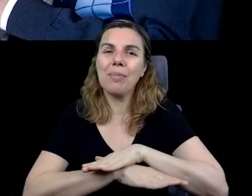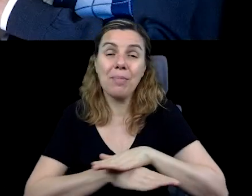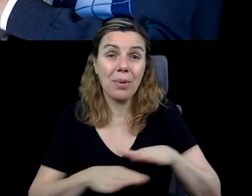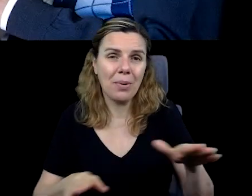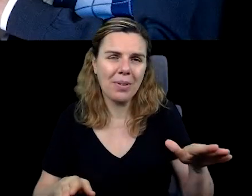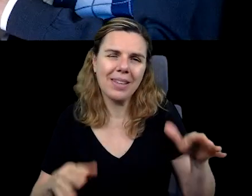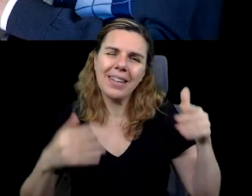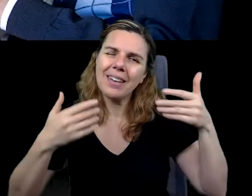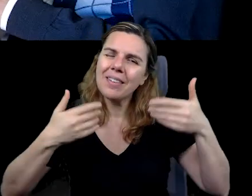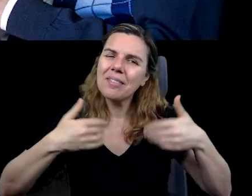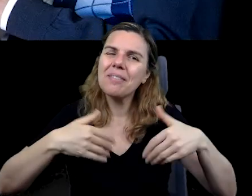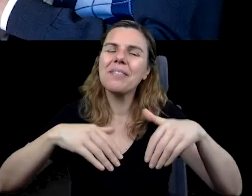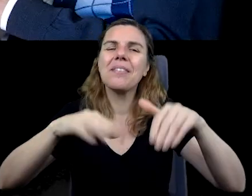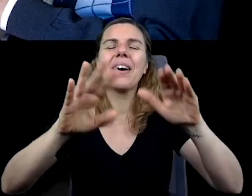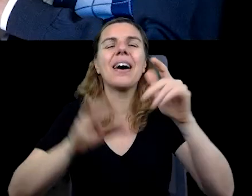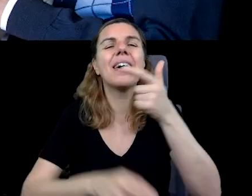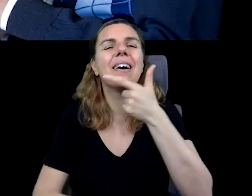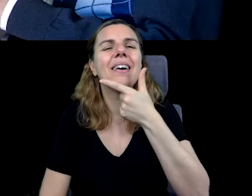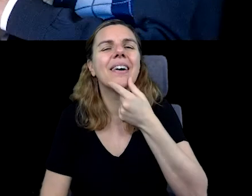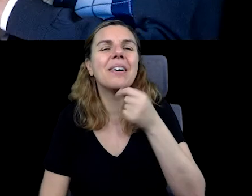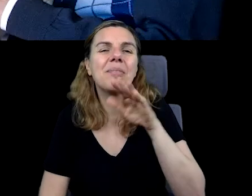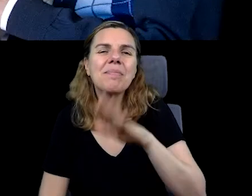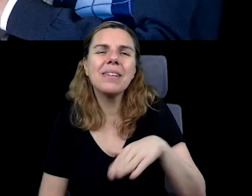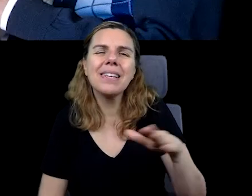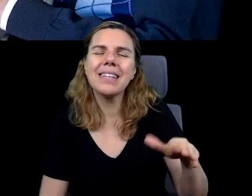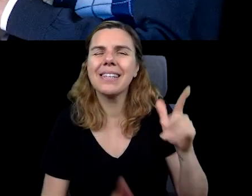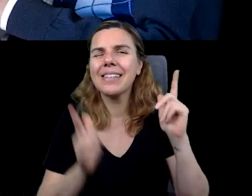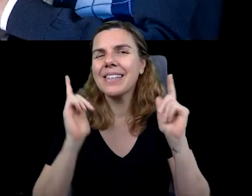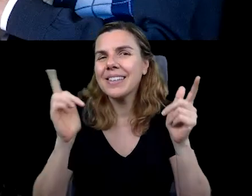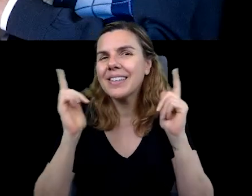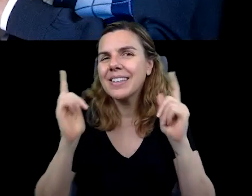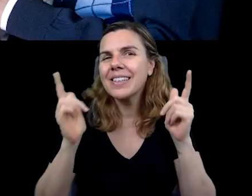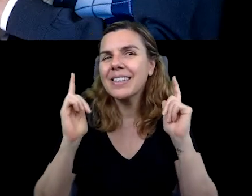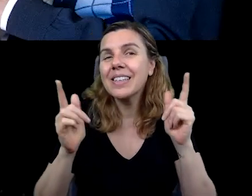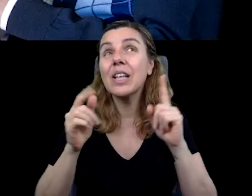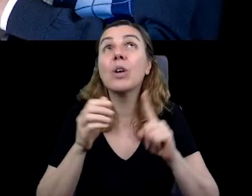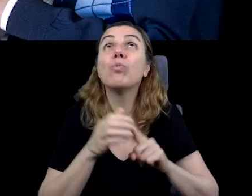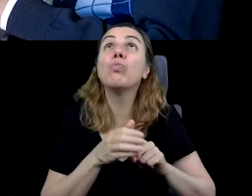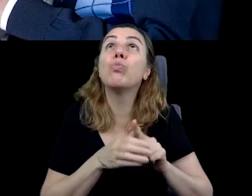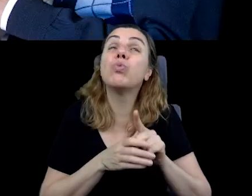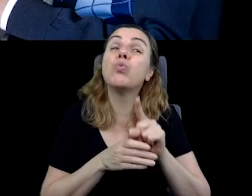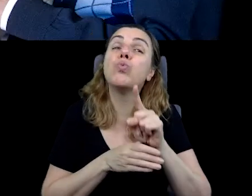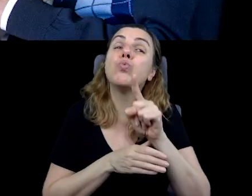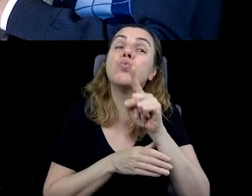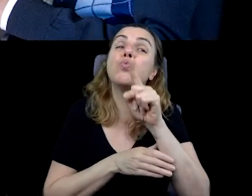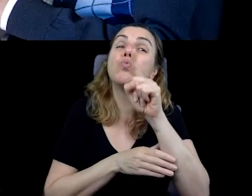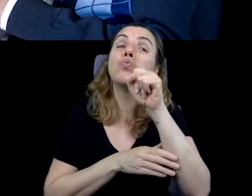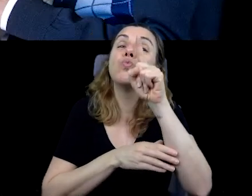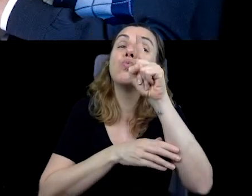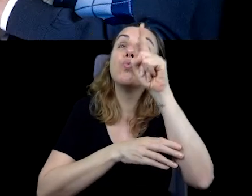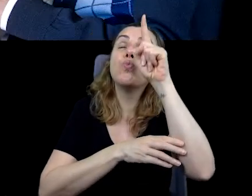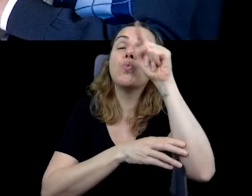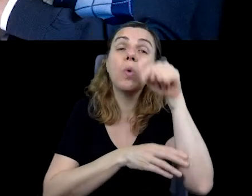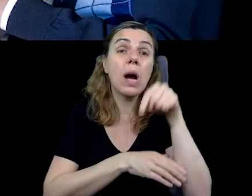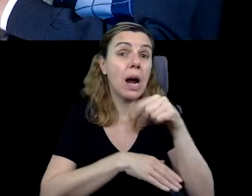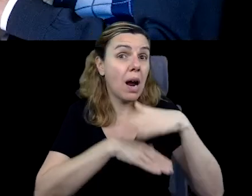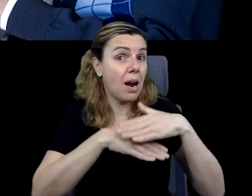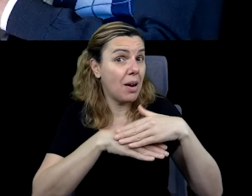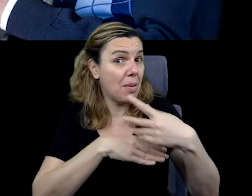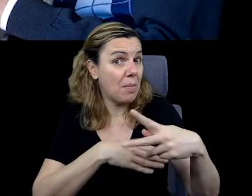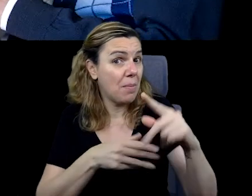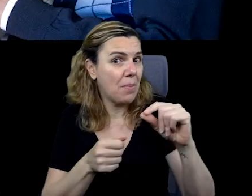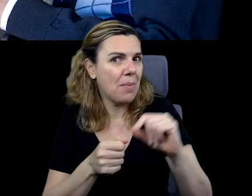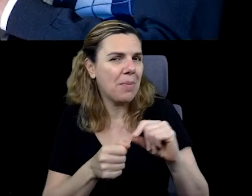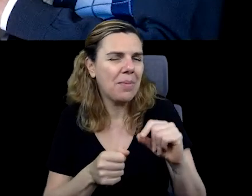Lá vai o garoto travesso voando na nave que ele construiu.